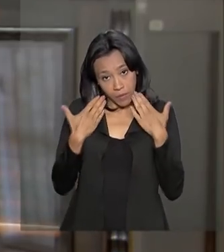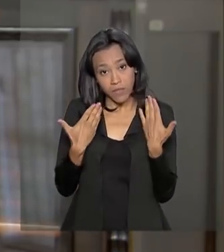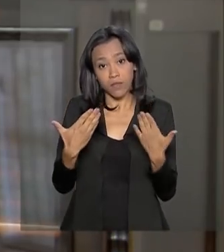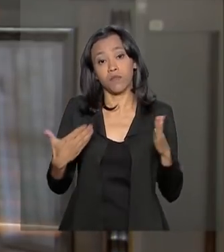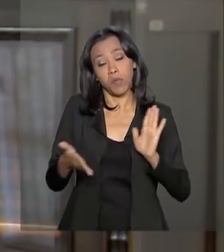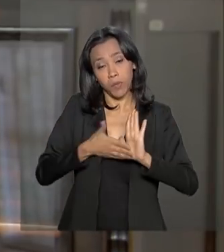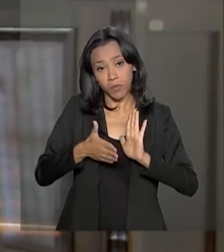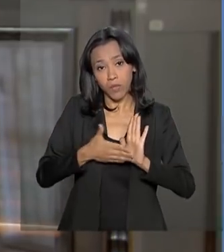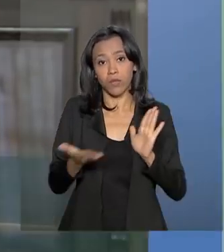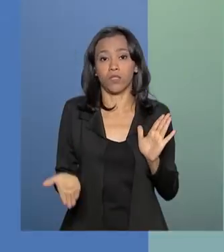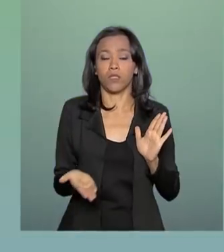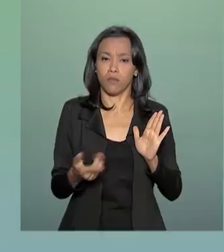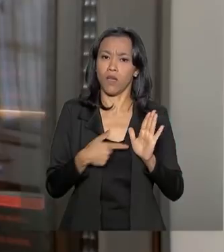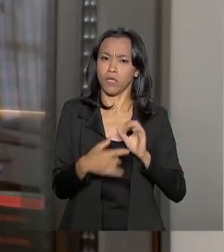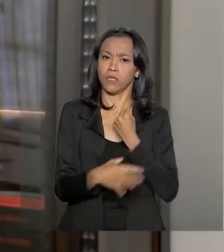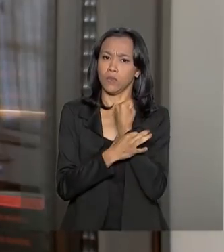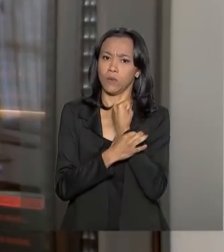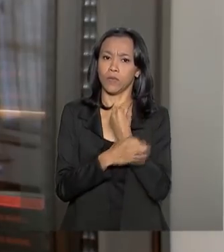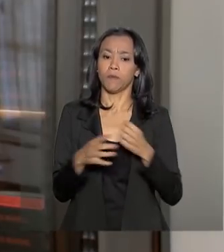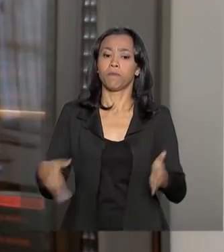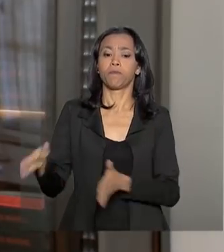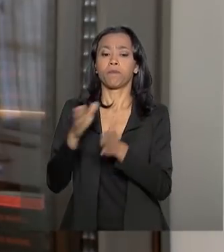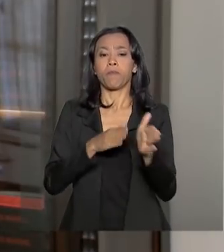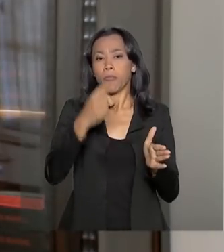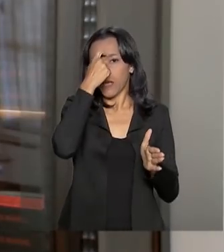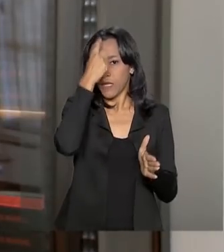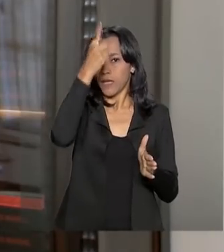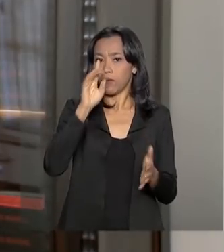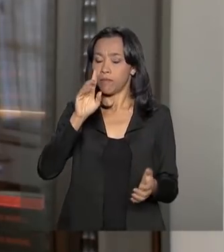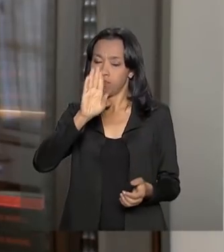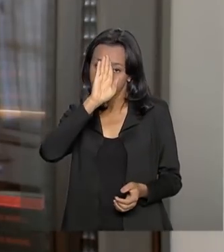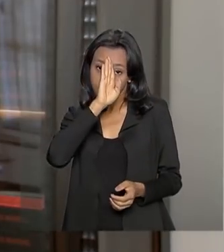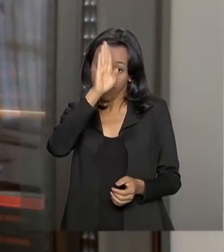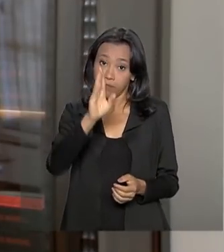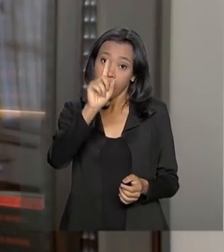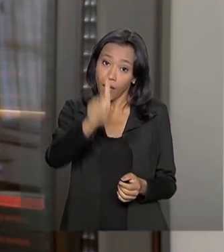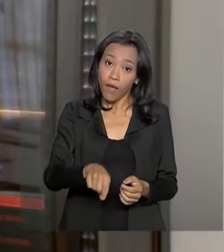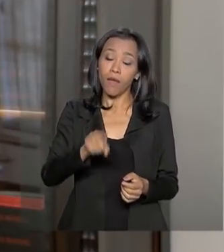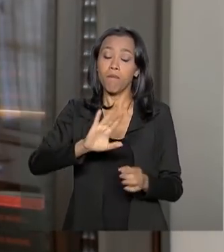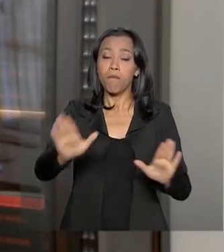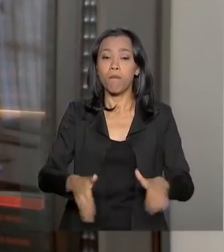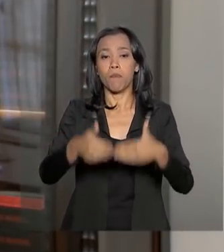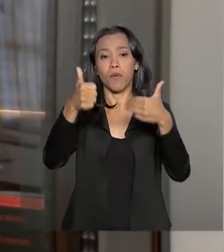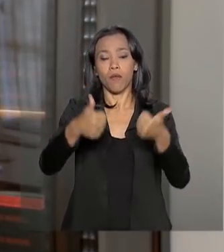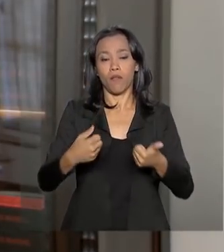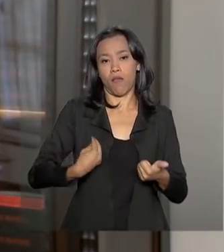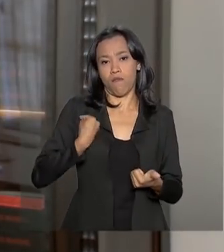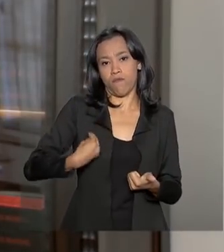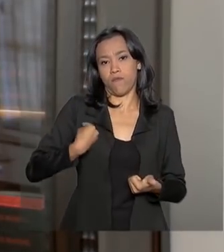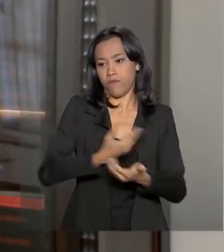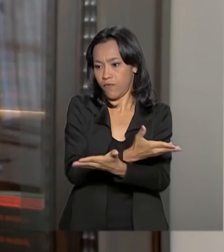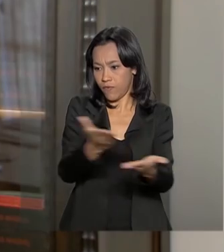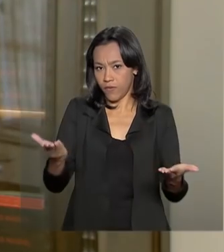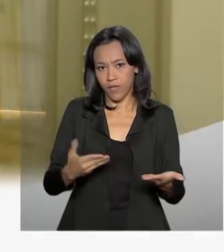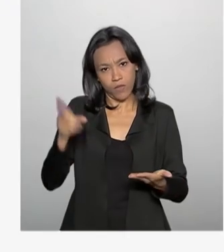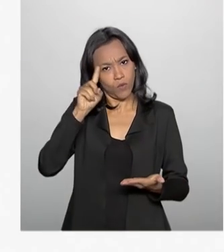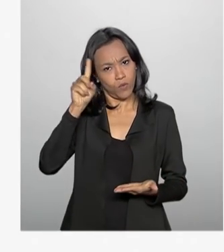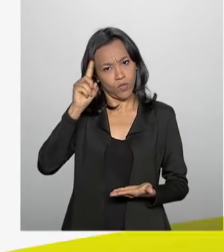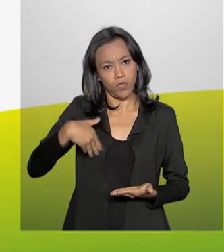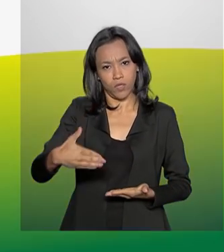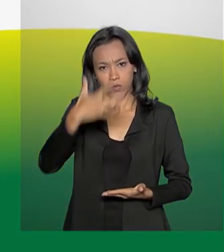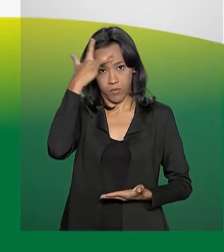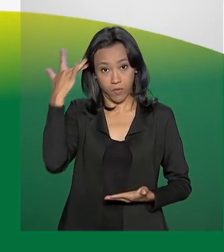proposta, que é uma proposta sólida. A ideia principal é melhorar a qualidade de vida do cotidiano das pessoas.